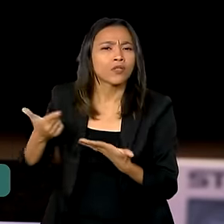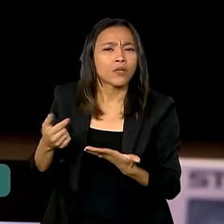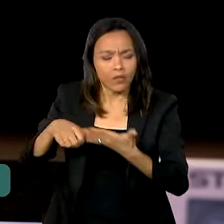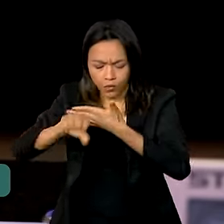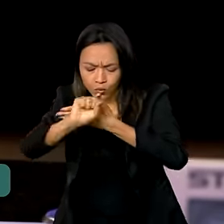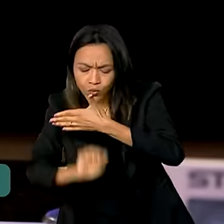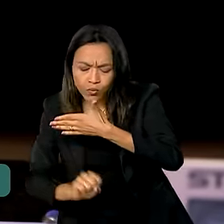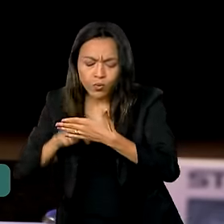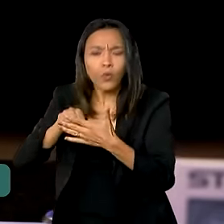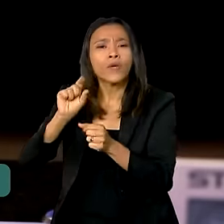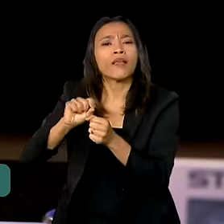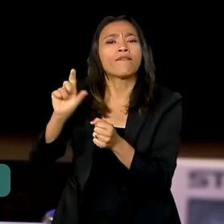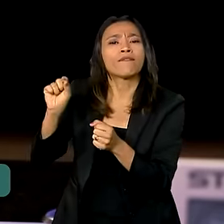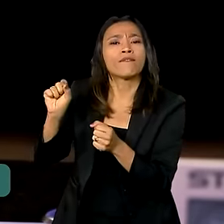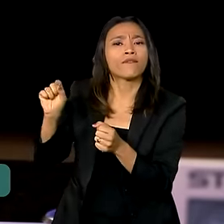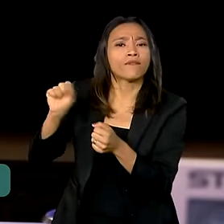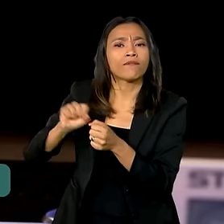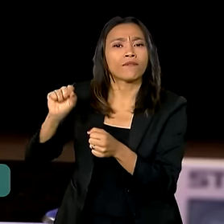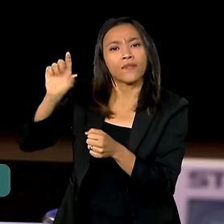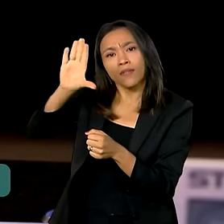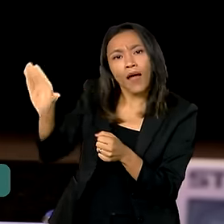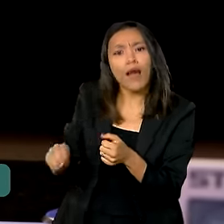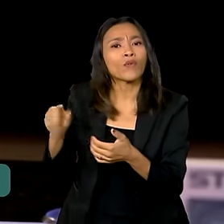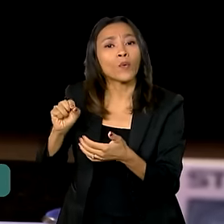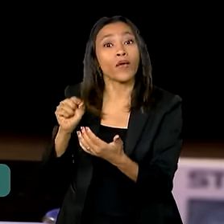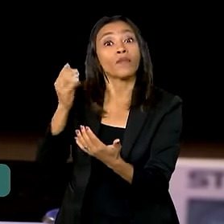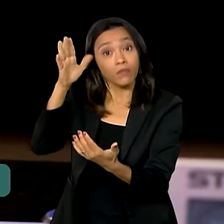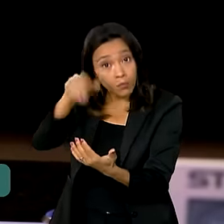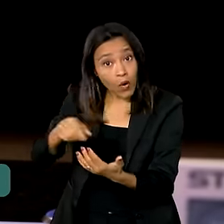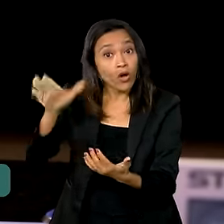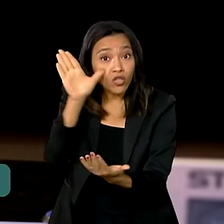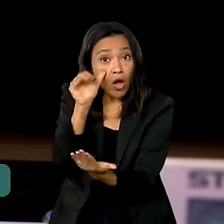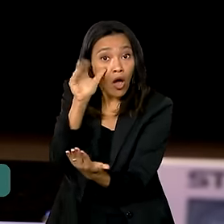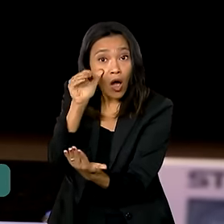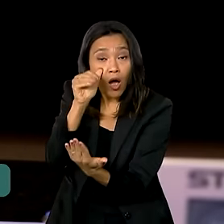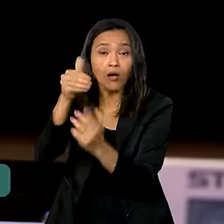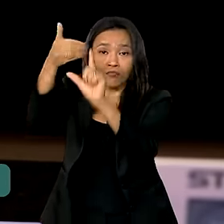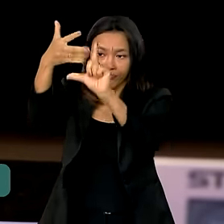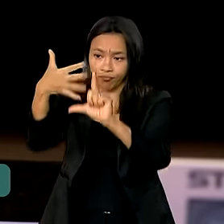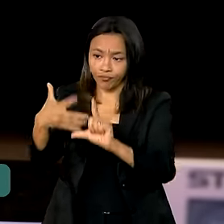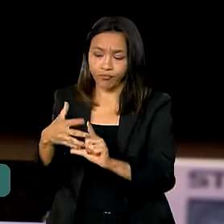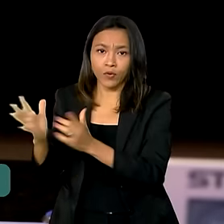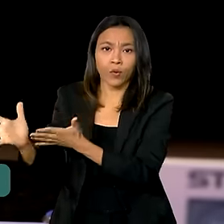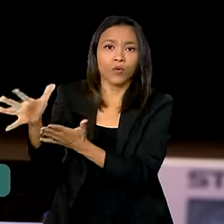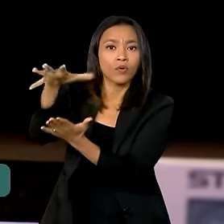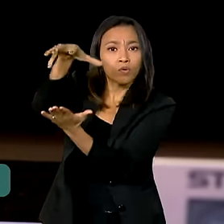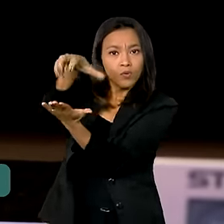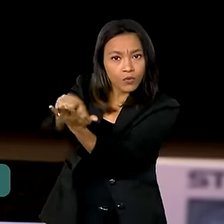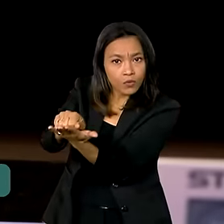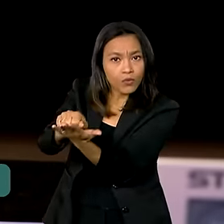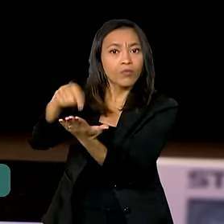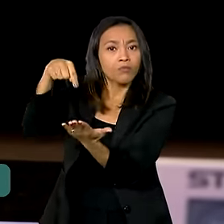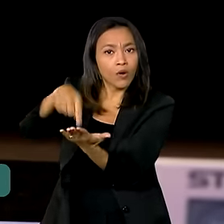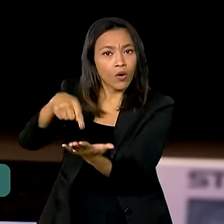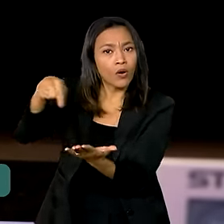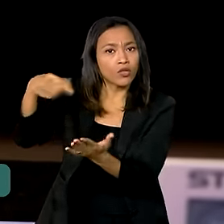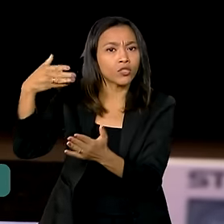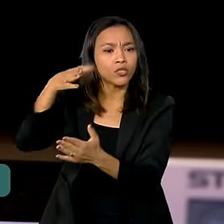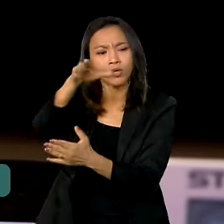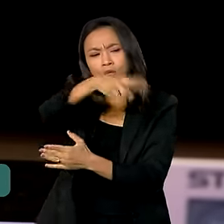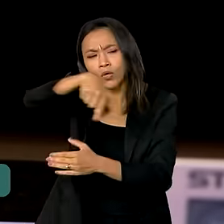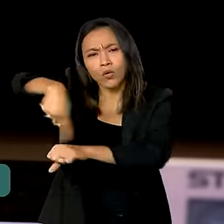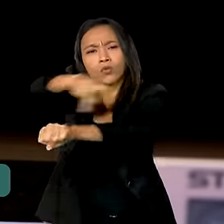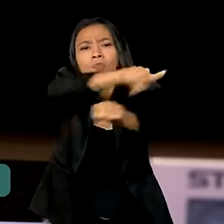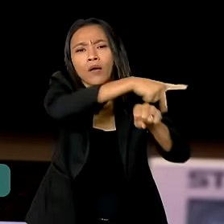o que se faz na África. Então, isso é muito importante porque é, vamos dizer, compartilhar o conhecimento que se tem,